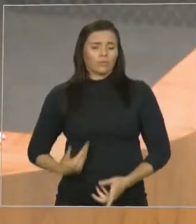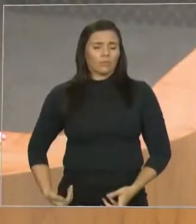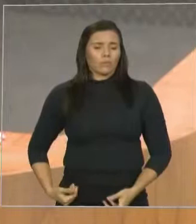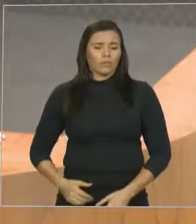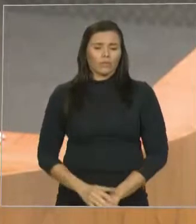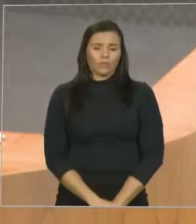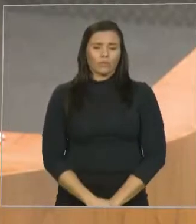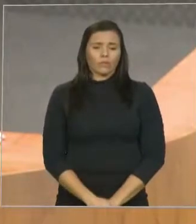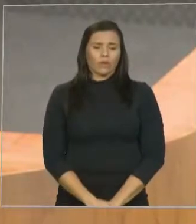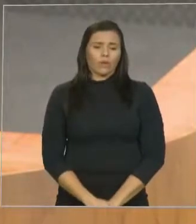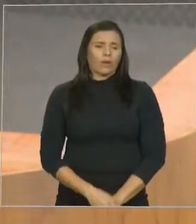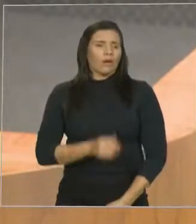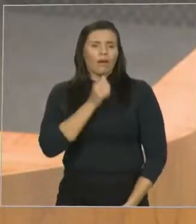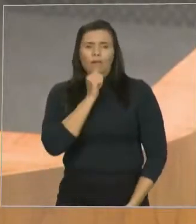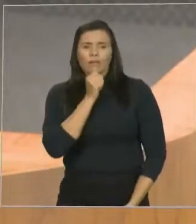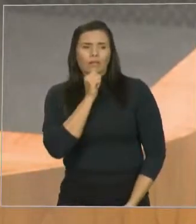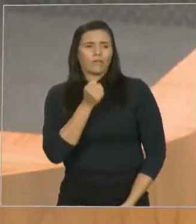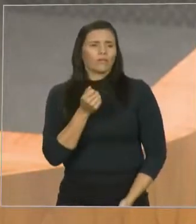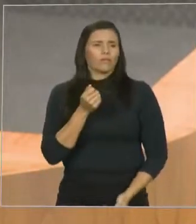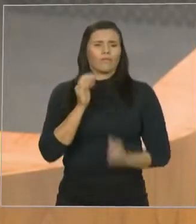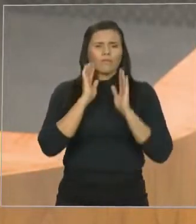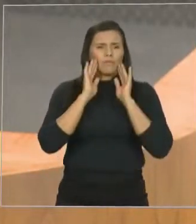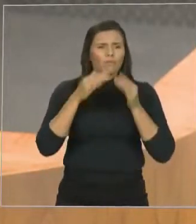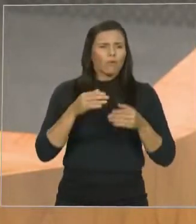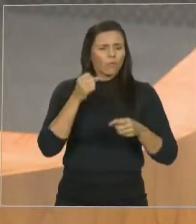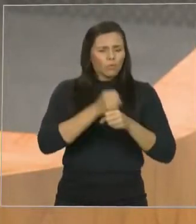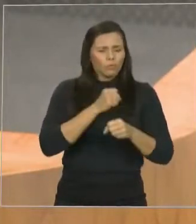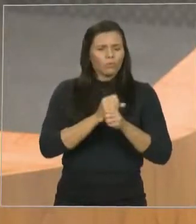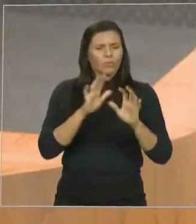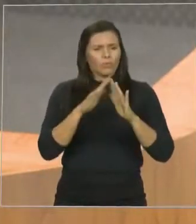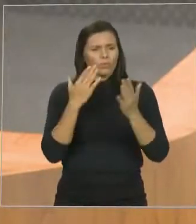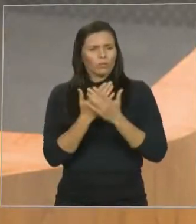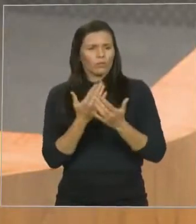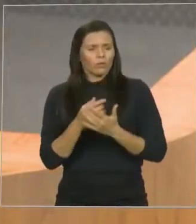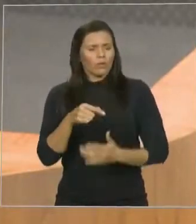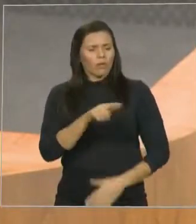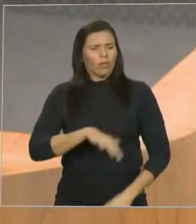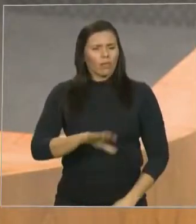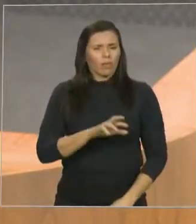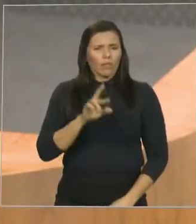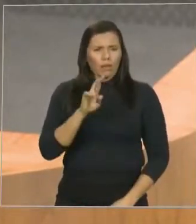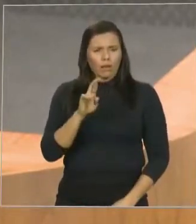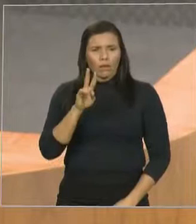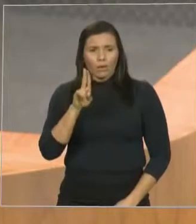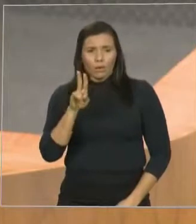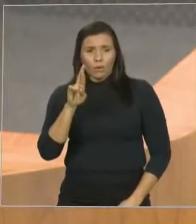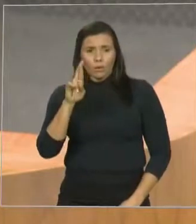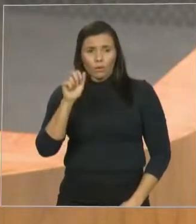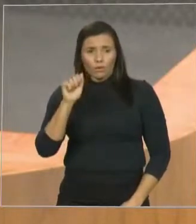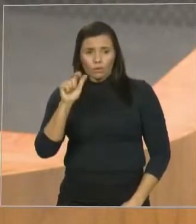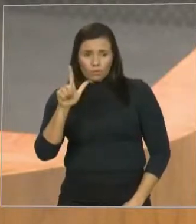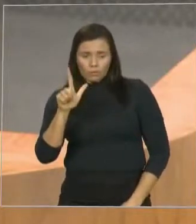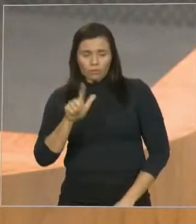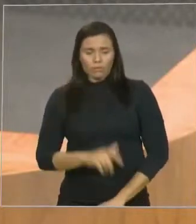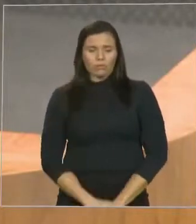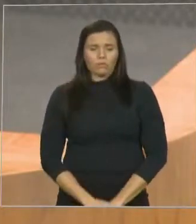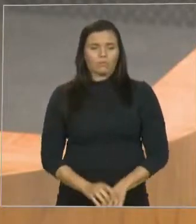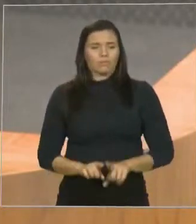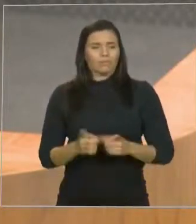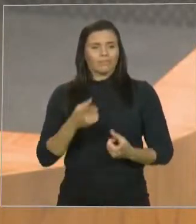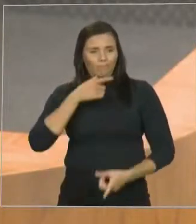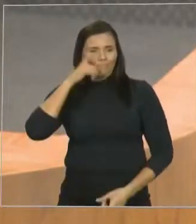rurais e hoje, ontem, na verdade, tivemos a oportunidade de ter a inauguração de uma